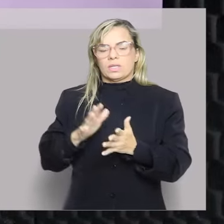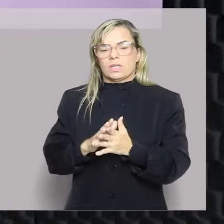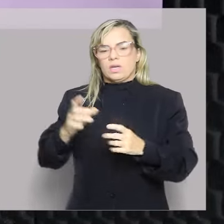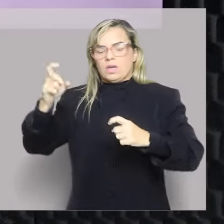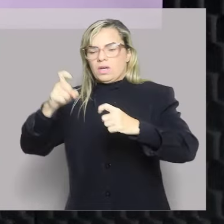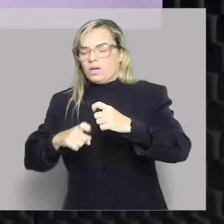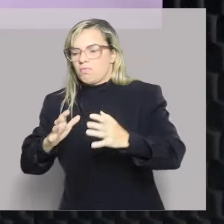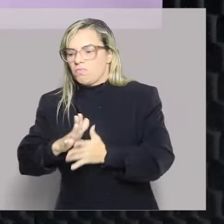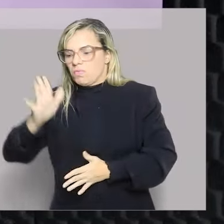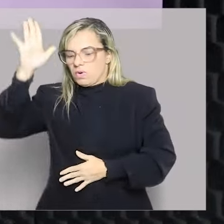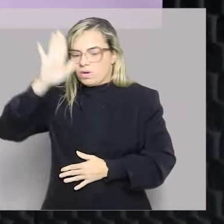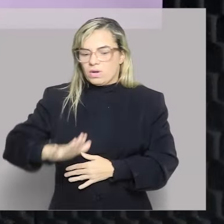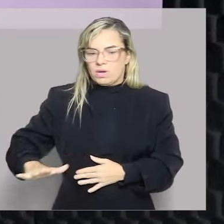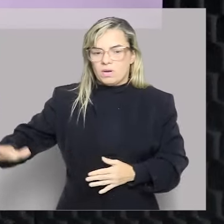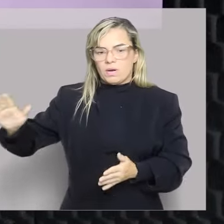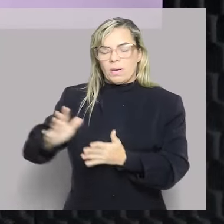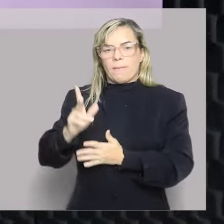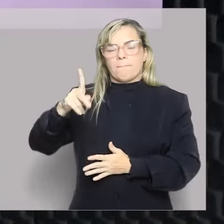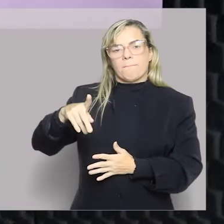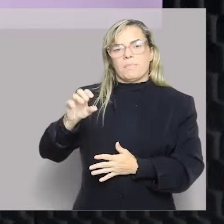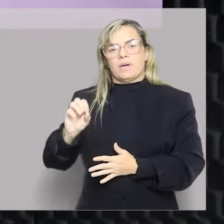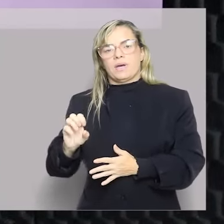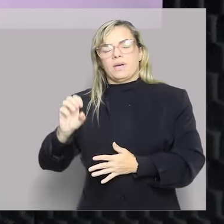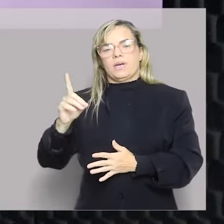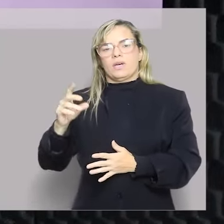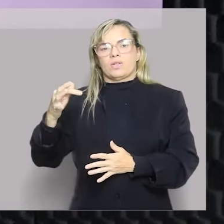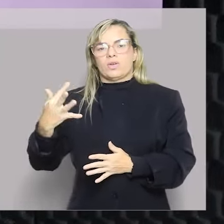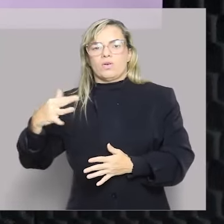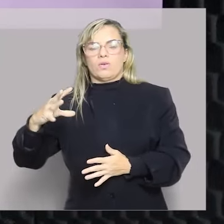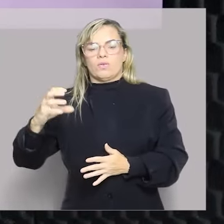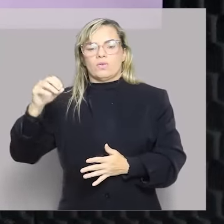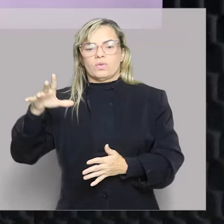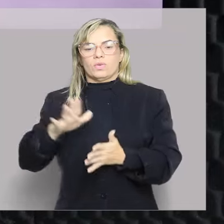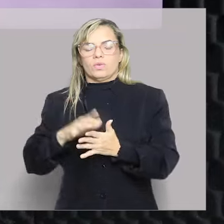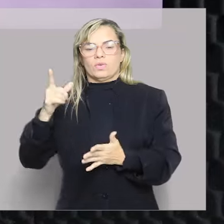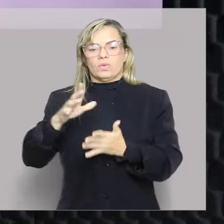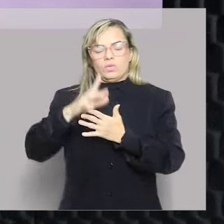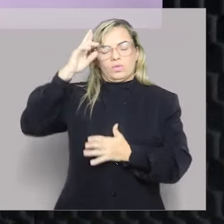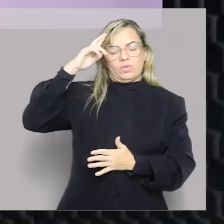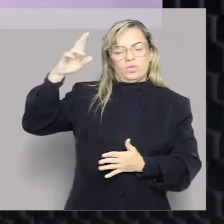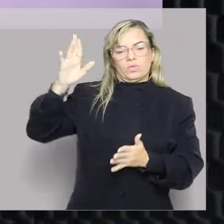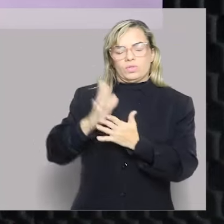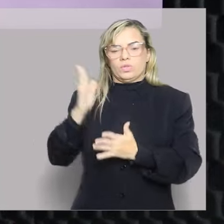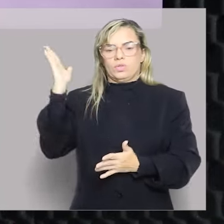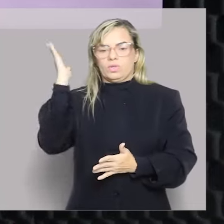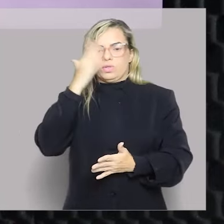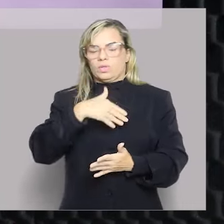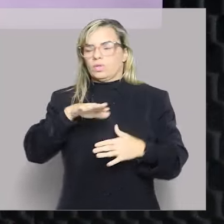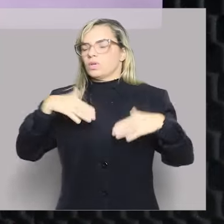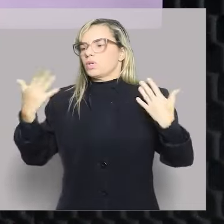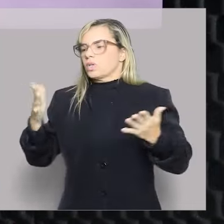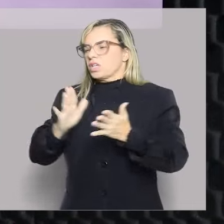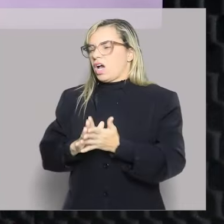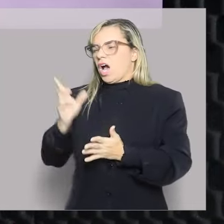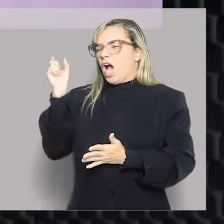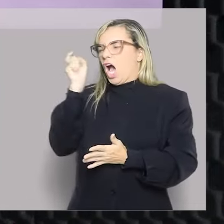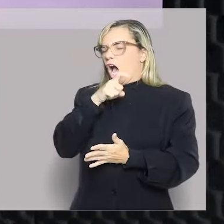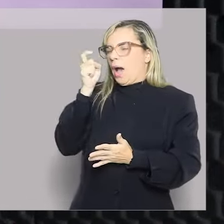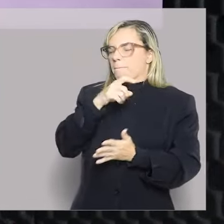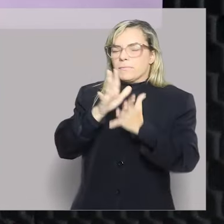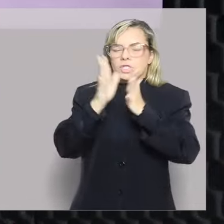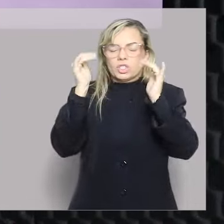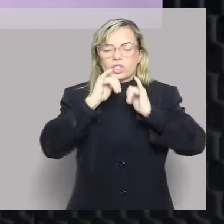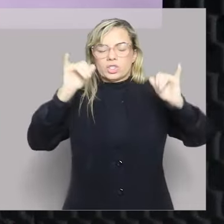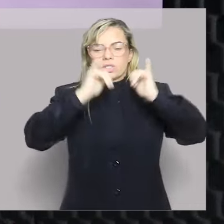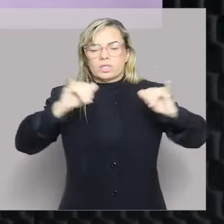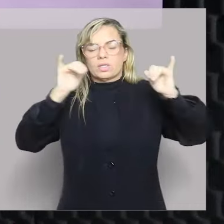diretórios lá têm uma rede de pedofilia. Eles são do mal. E essa empresa não pode processar quem inventa uma história dessa? Pode.